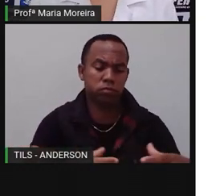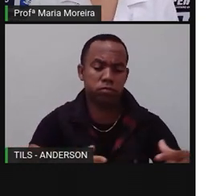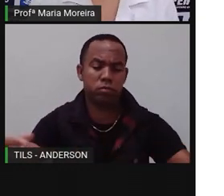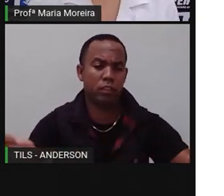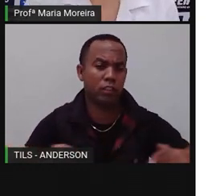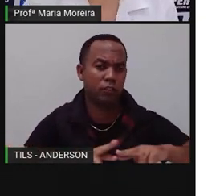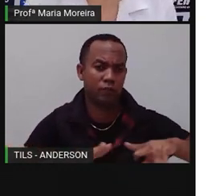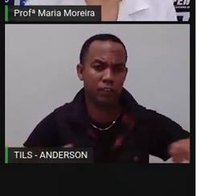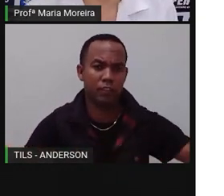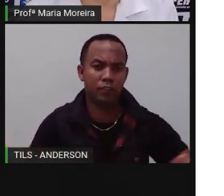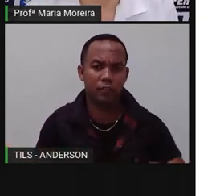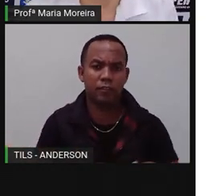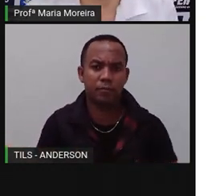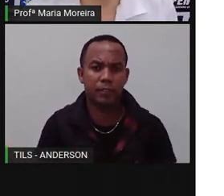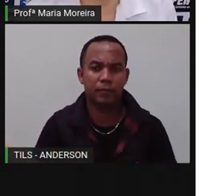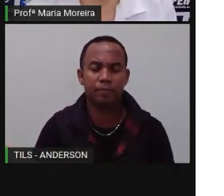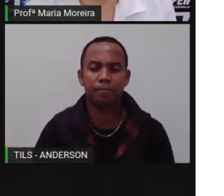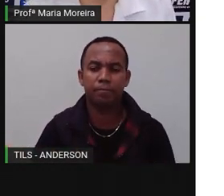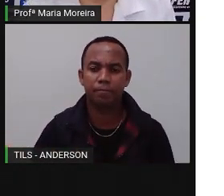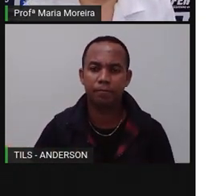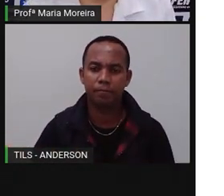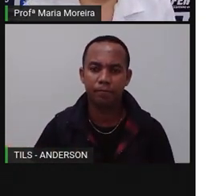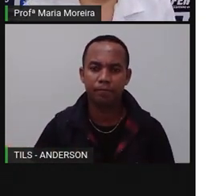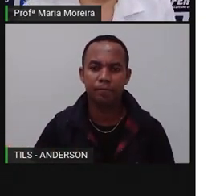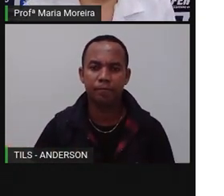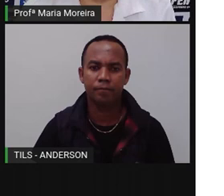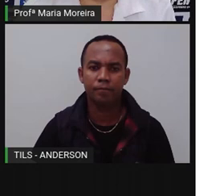diferenças, não isso? Então, vamos lá.